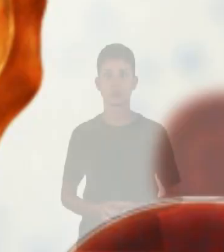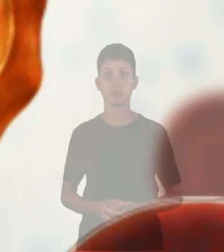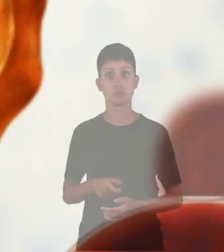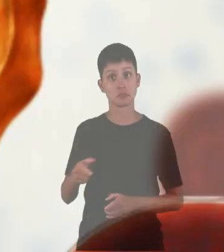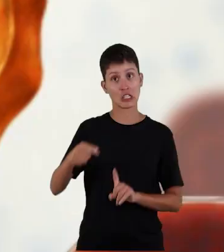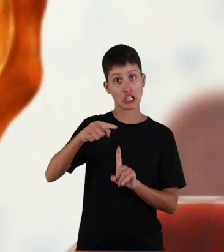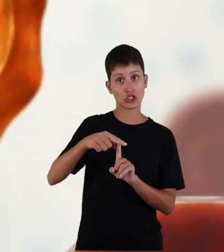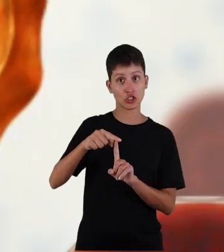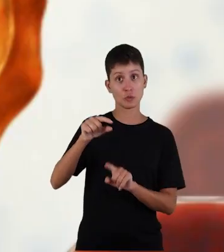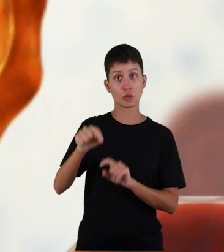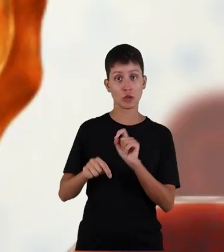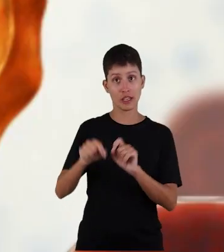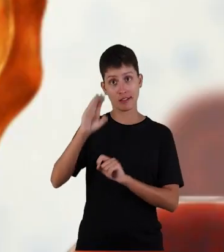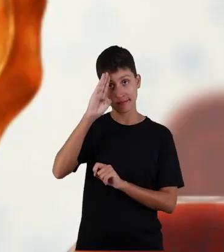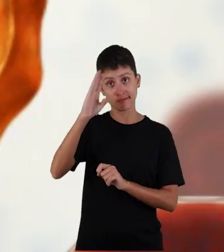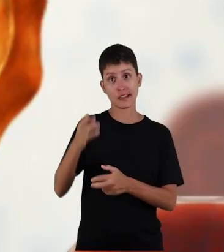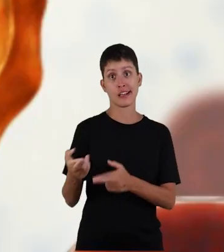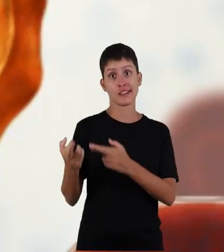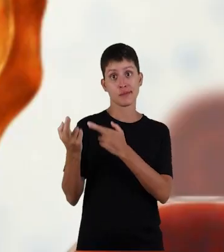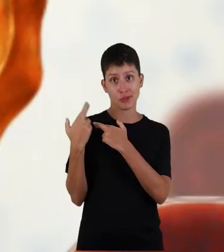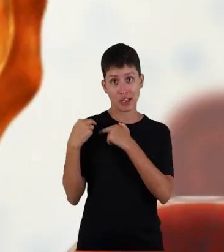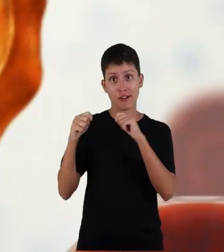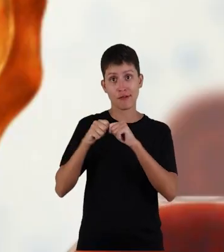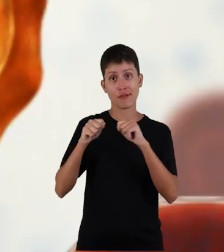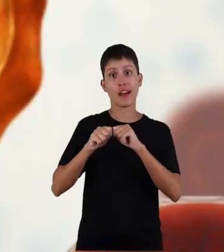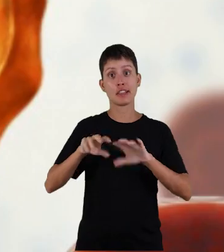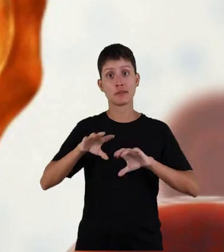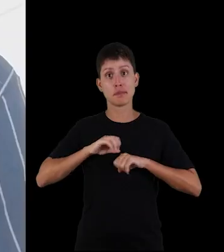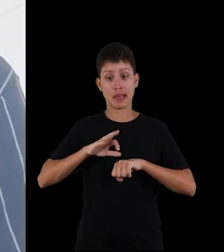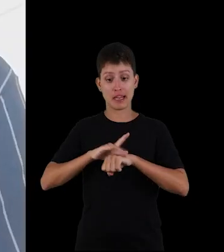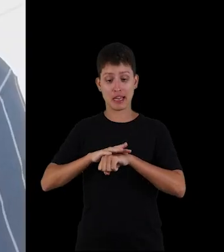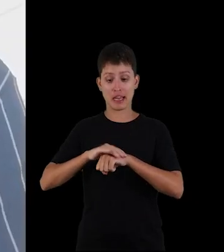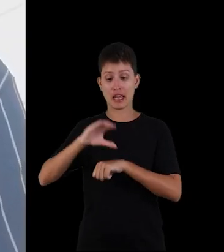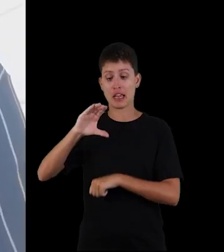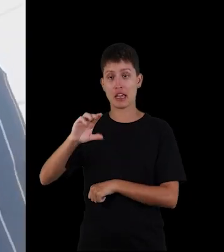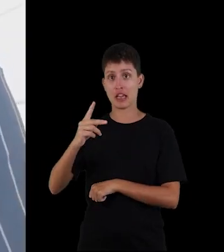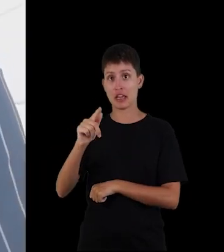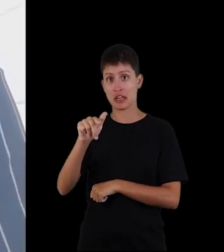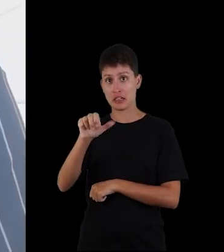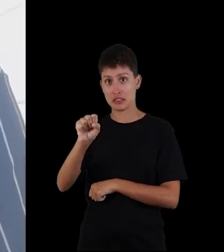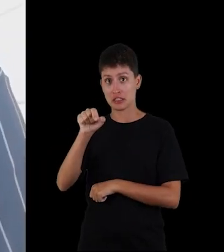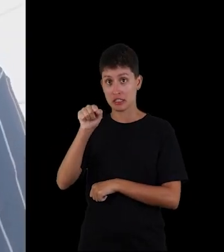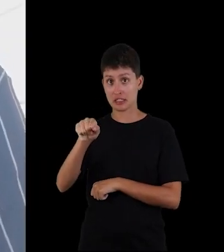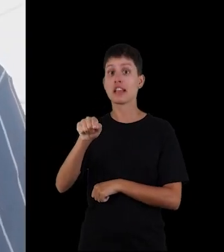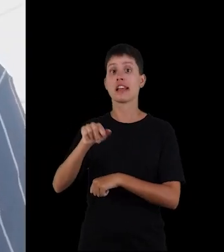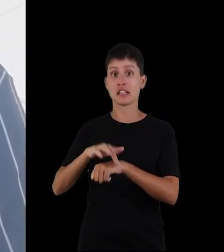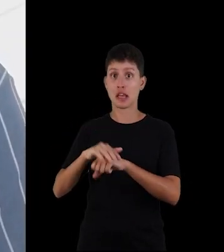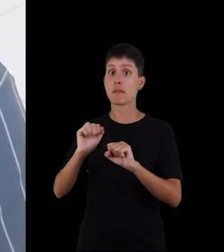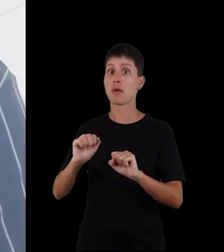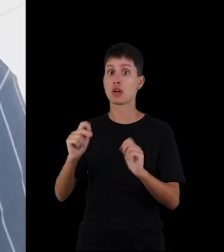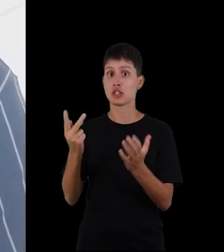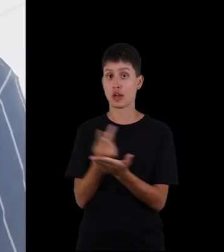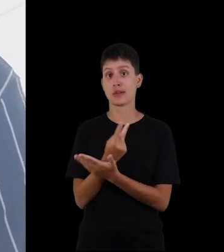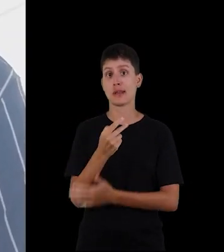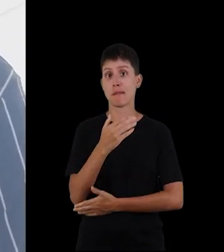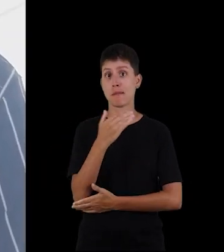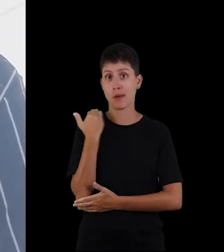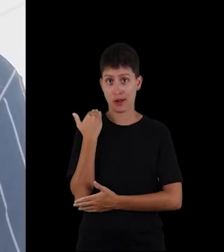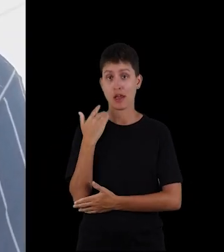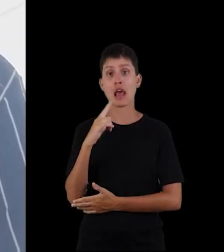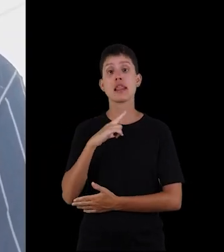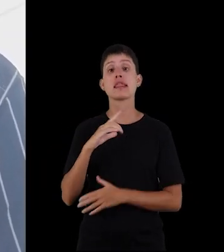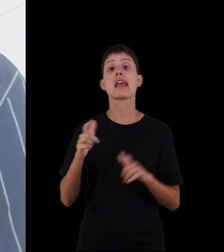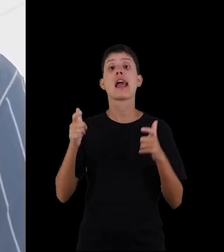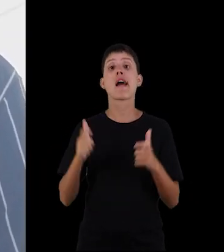O triponossomopose é o principal causador da doença de Chagas. A doença de Chagas é uma doença potencialmente letal, ocorre